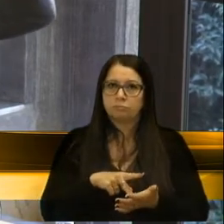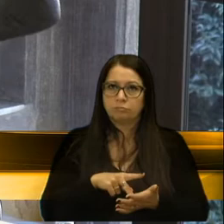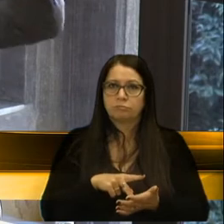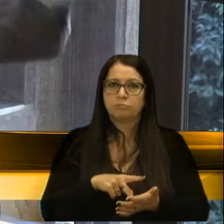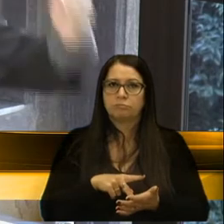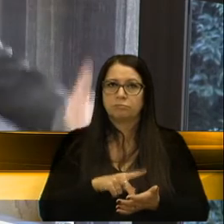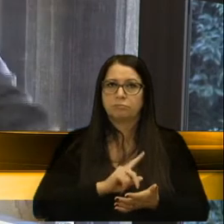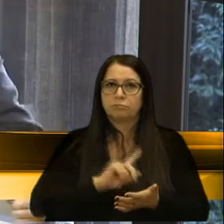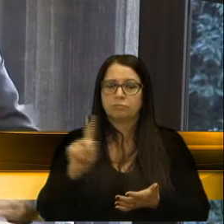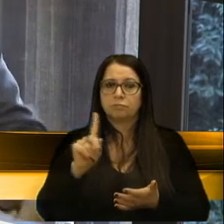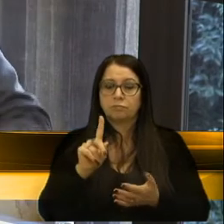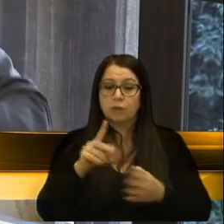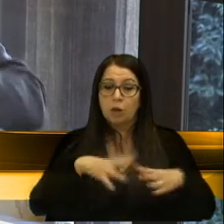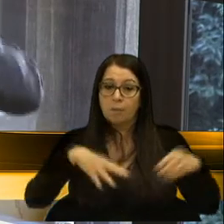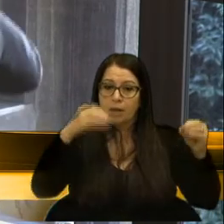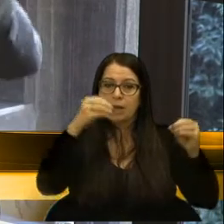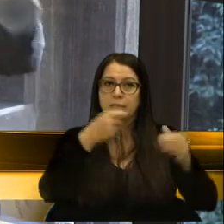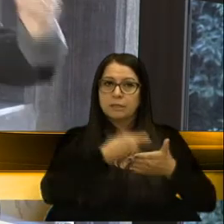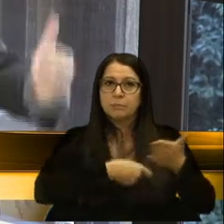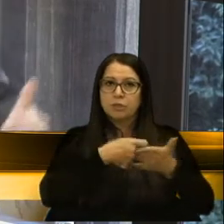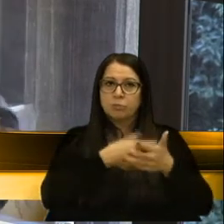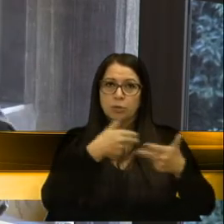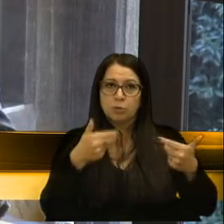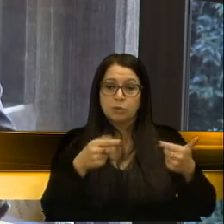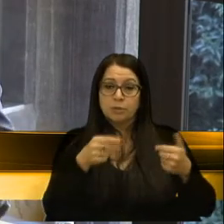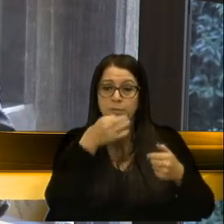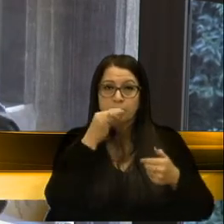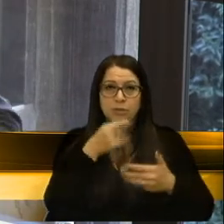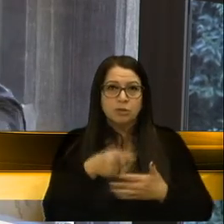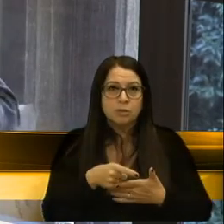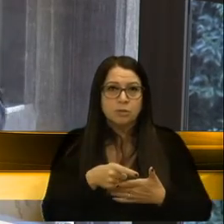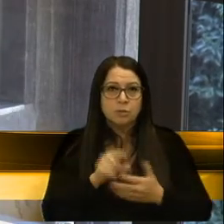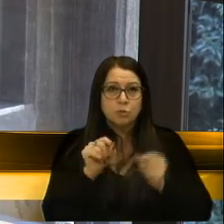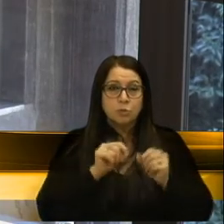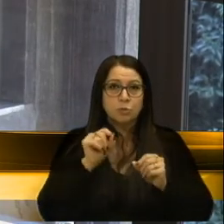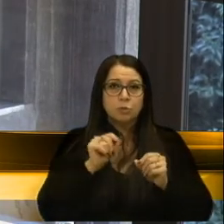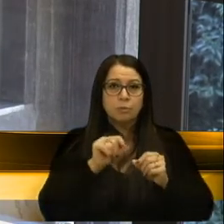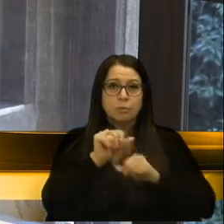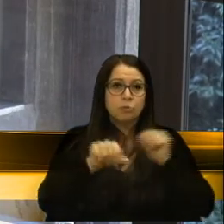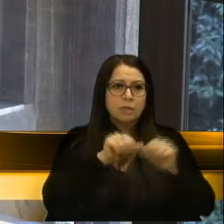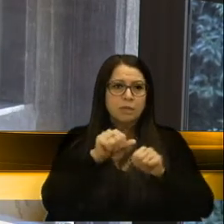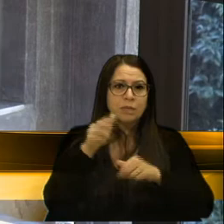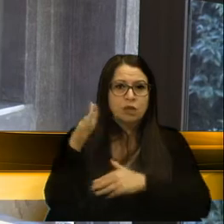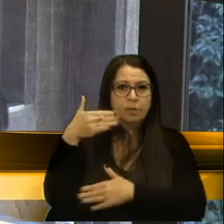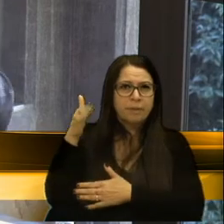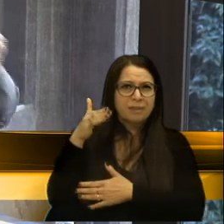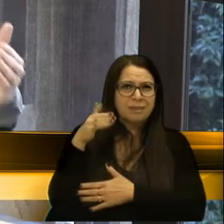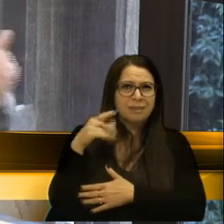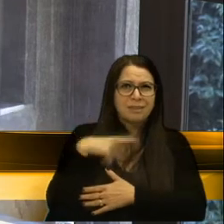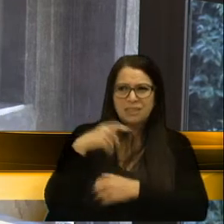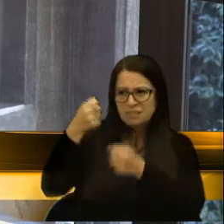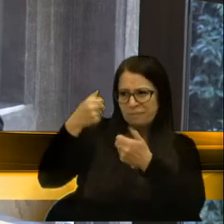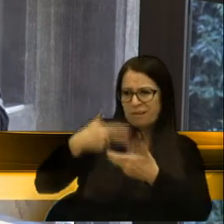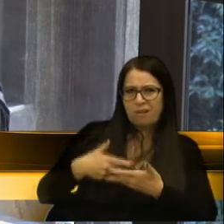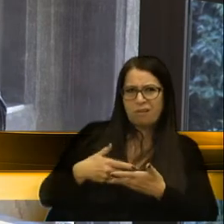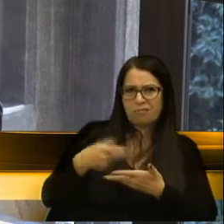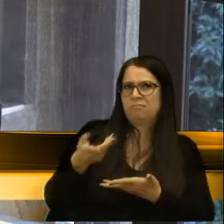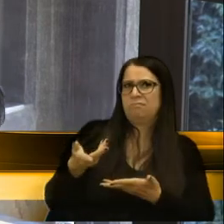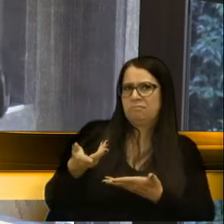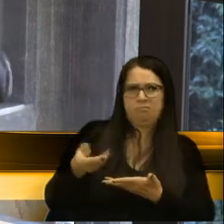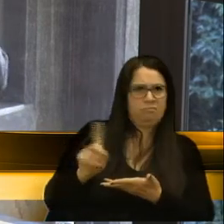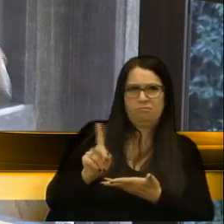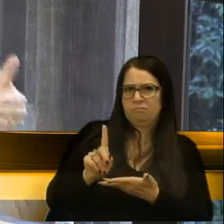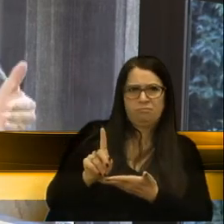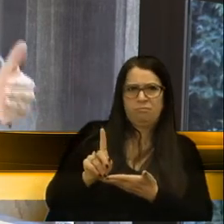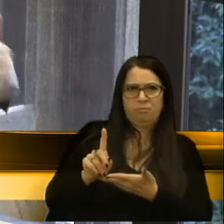ao Piratini reivindicar algo para a Caxias do Sul, com relação à mudança de bandeiras, e que depois tenha que se explicar, não, isso não